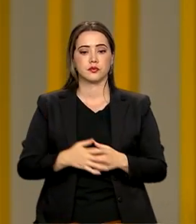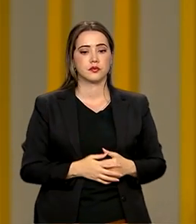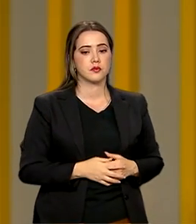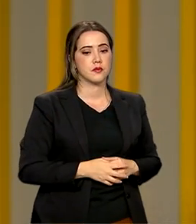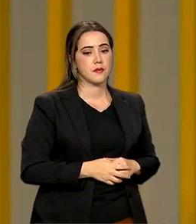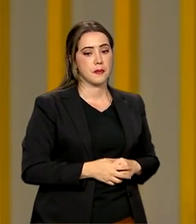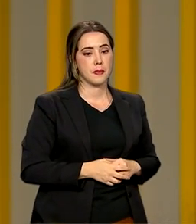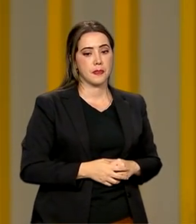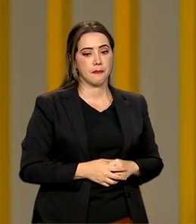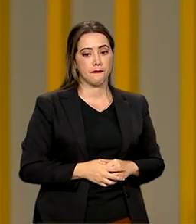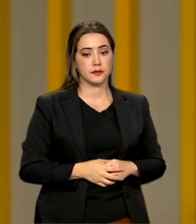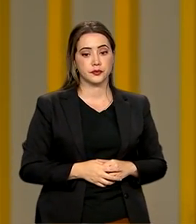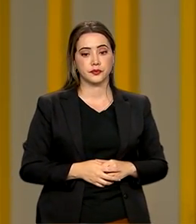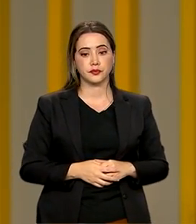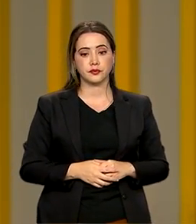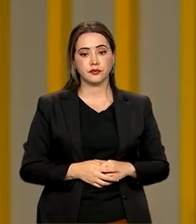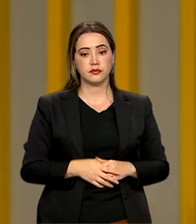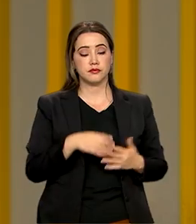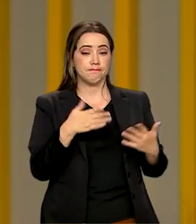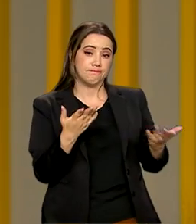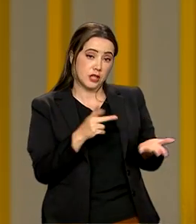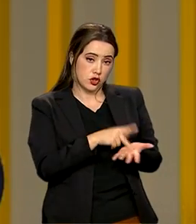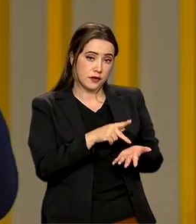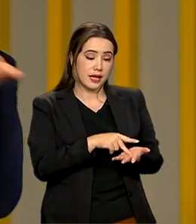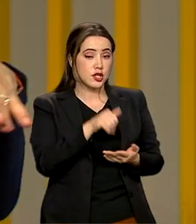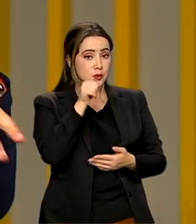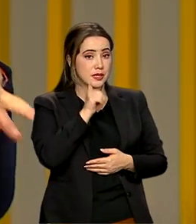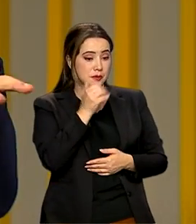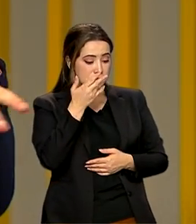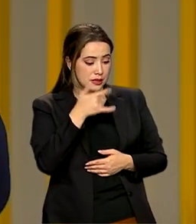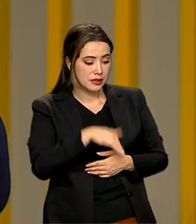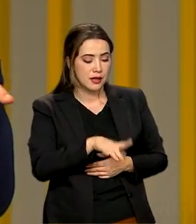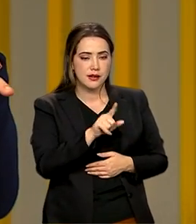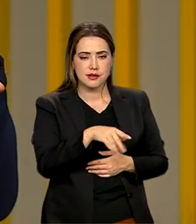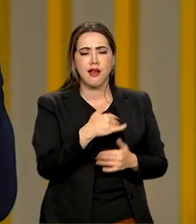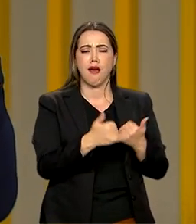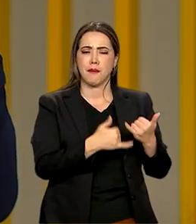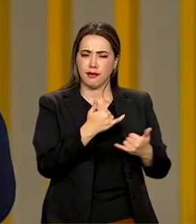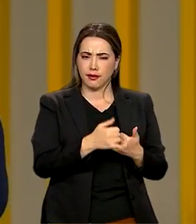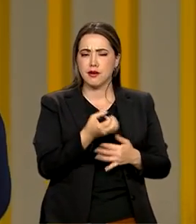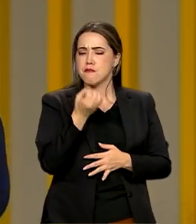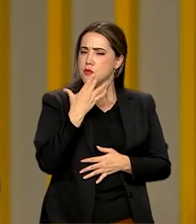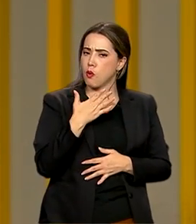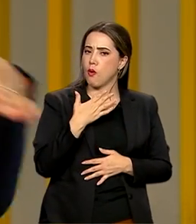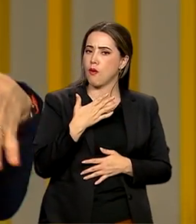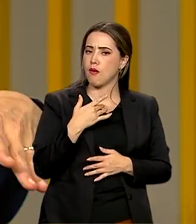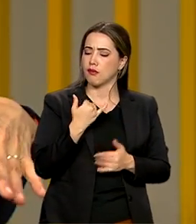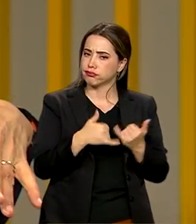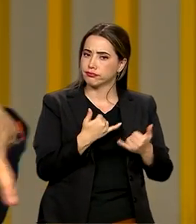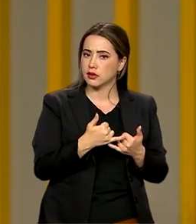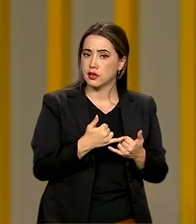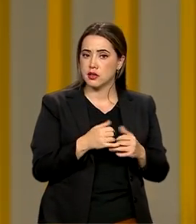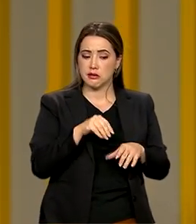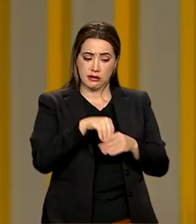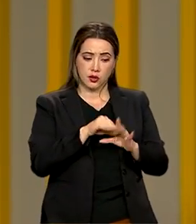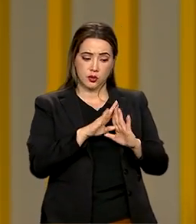assim, para as meninas é muito divertido. futebol, no nível escolar,